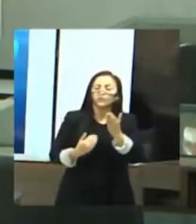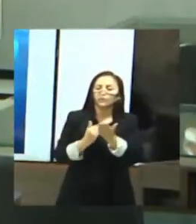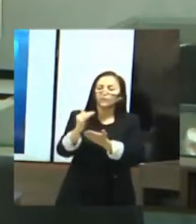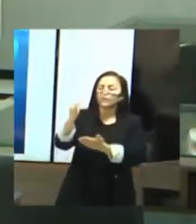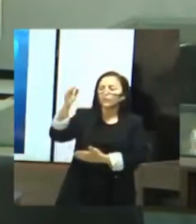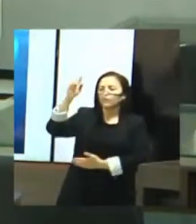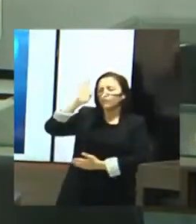projeto de lei.